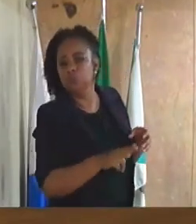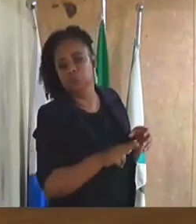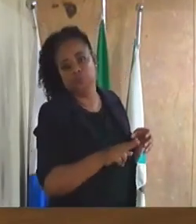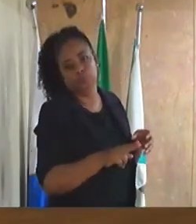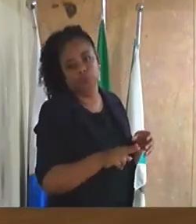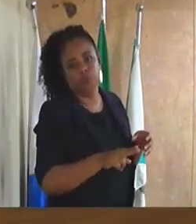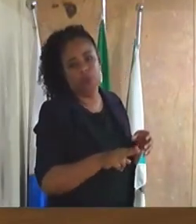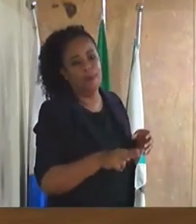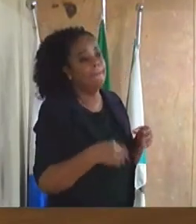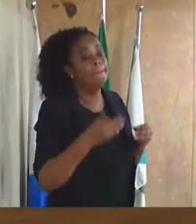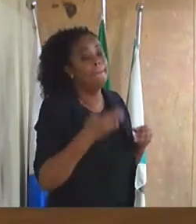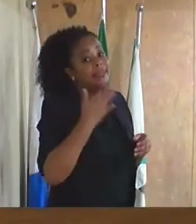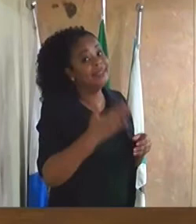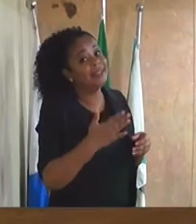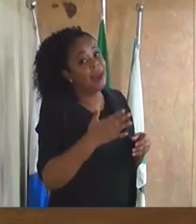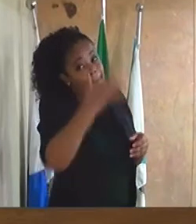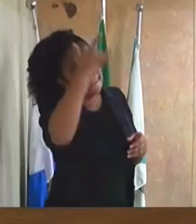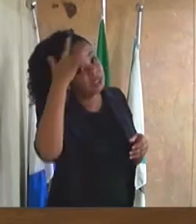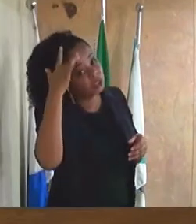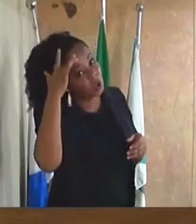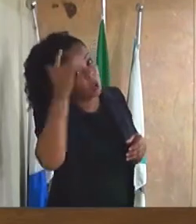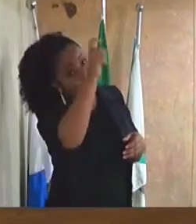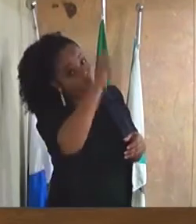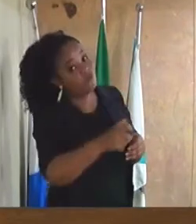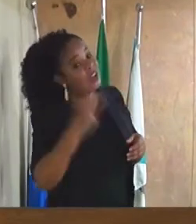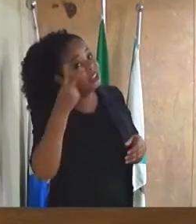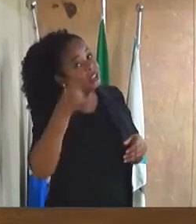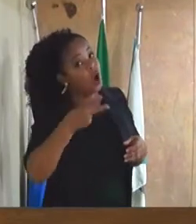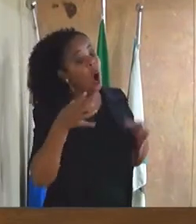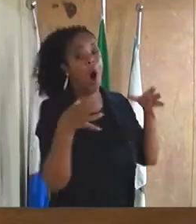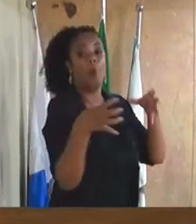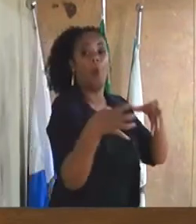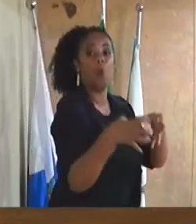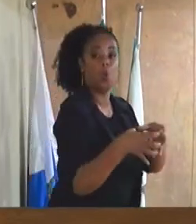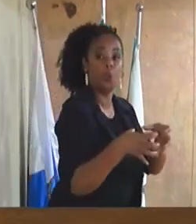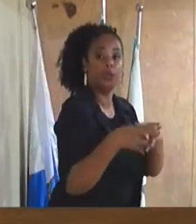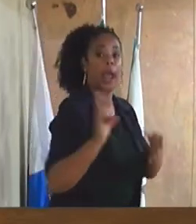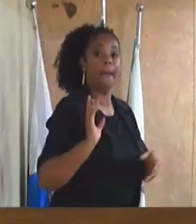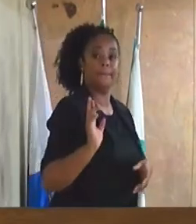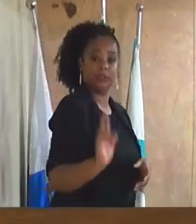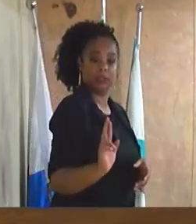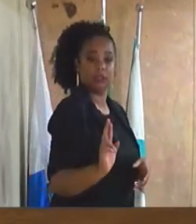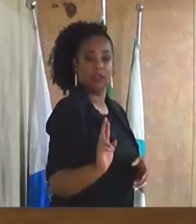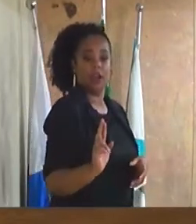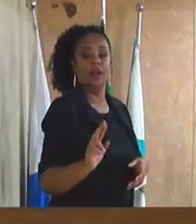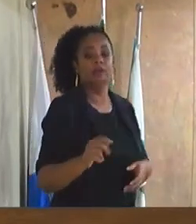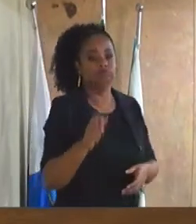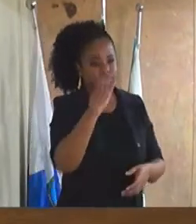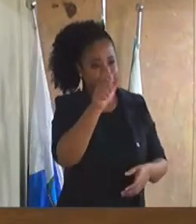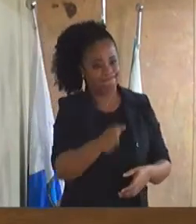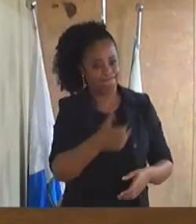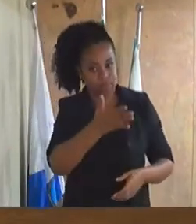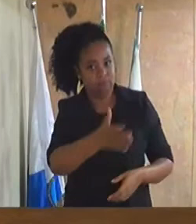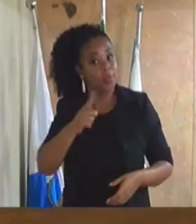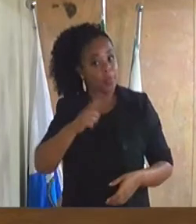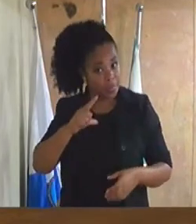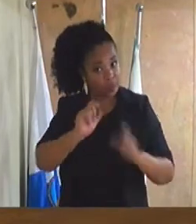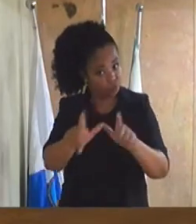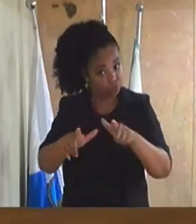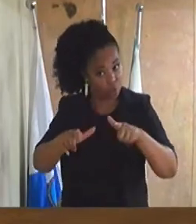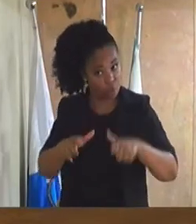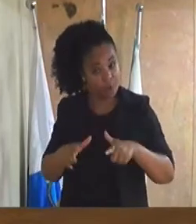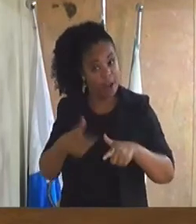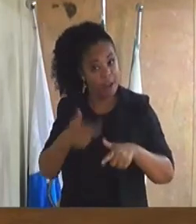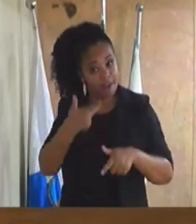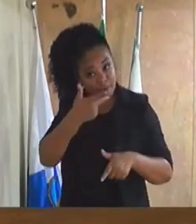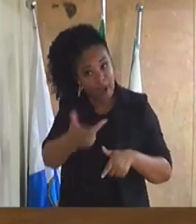entregar o documento a pessoa a vereadora sim a comissão e ela está ali representando agora se vossa excelência tem um documento que